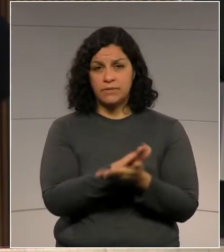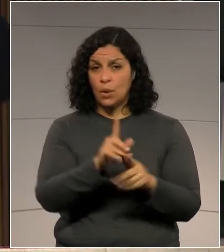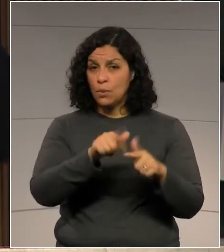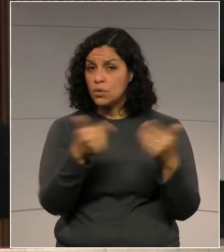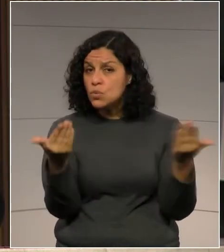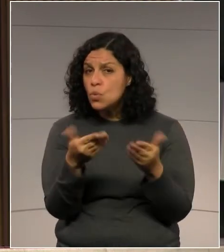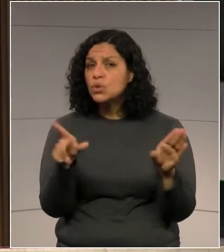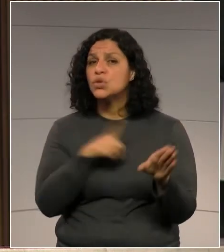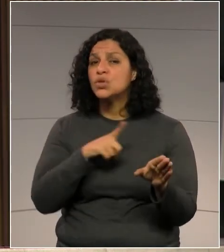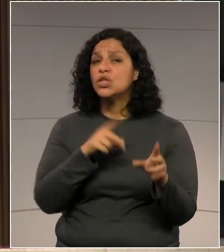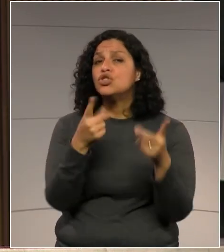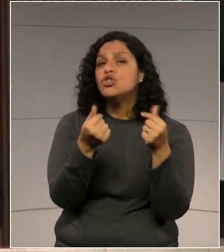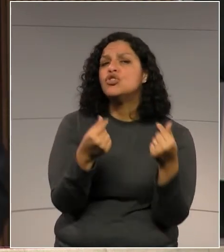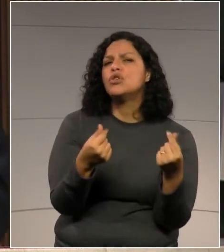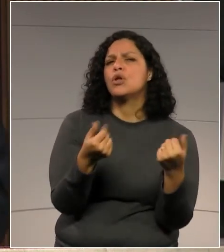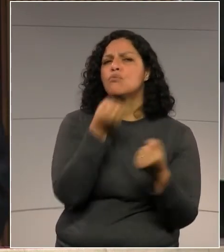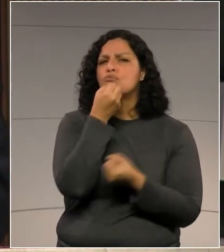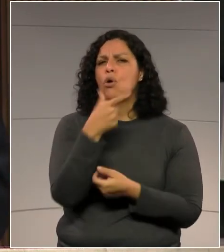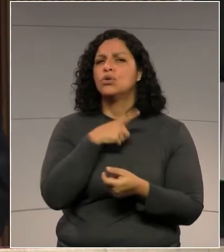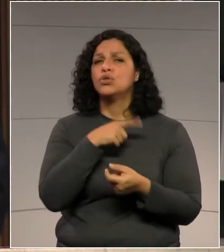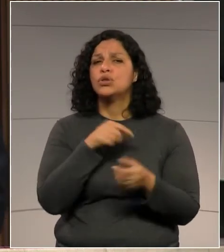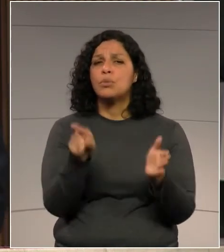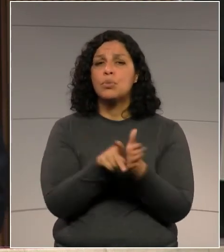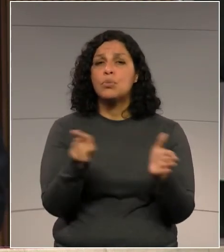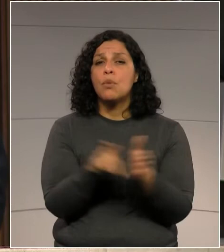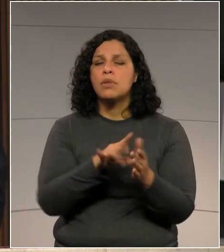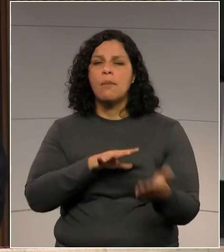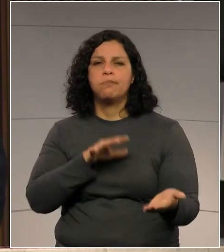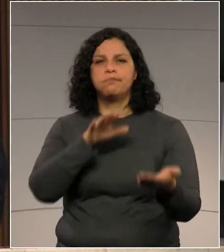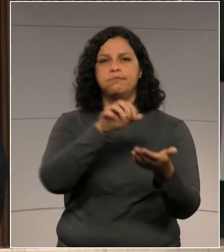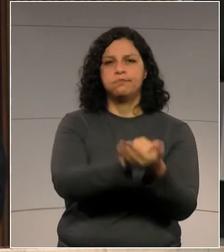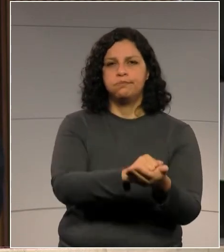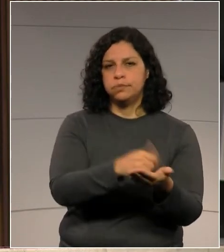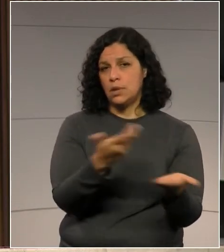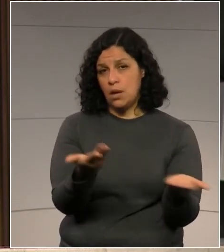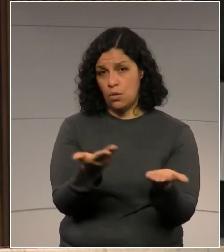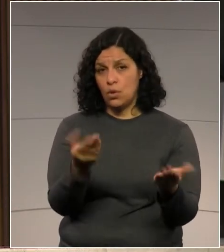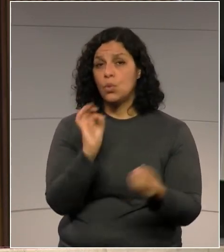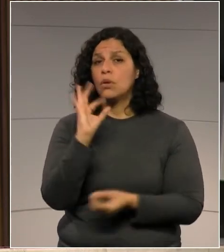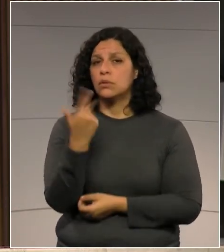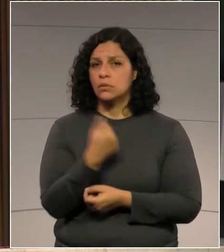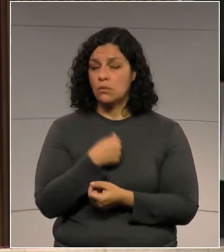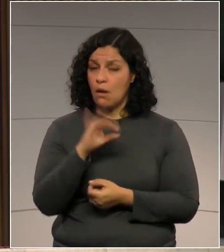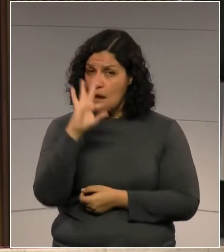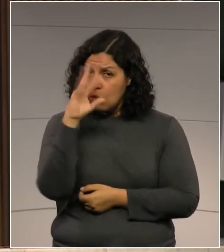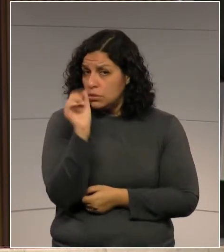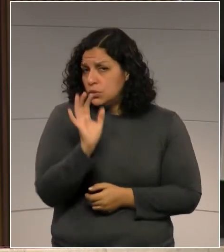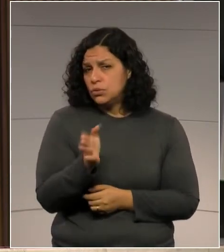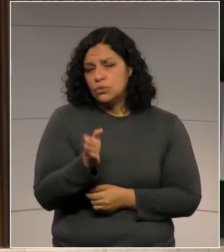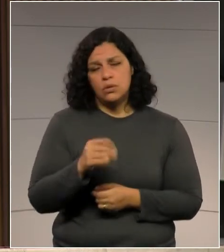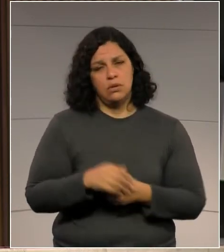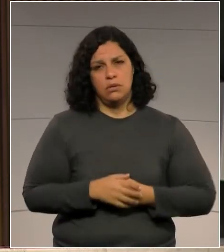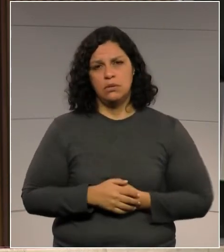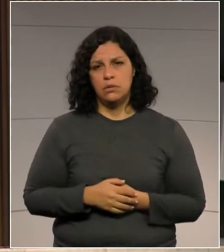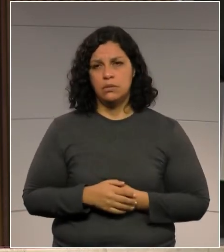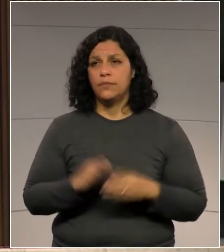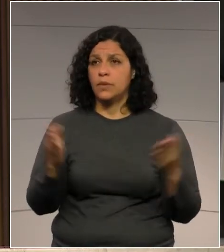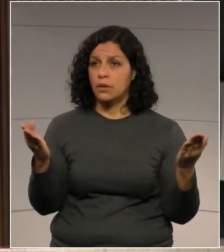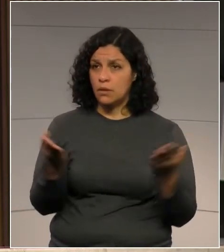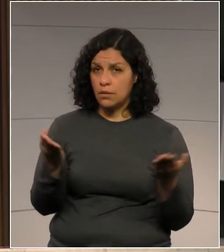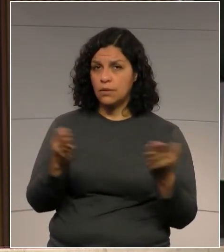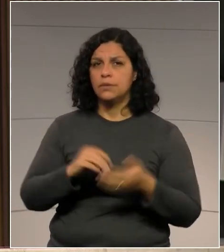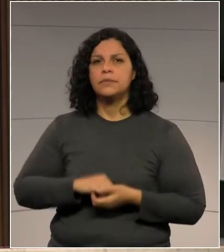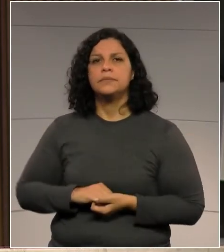estaria com superávit enorme se não fosse o ataque. O ataque aconteceu. E aí,